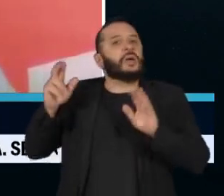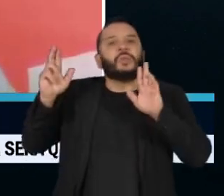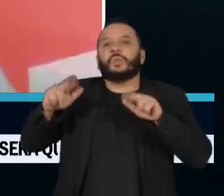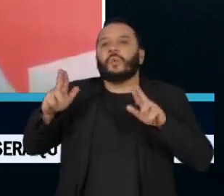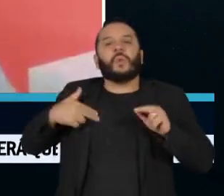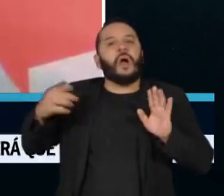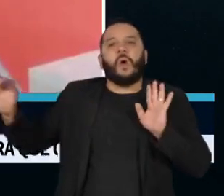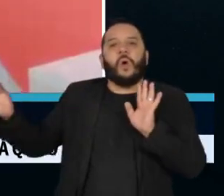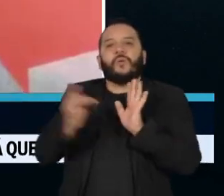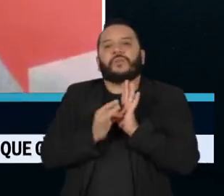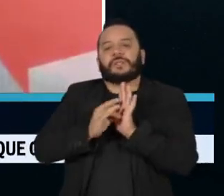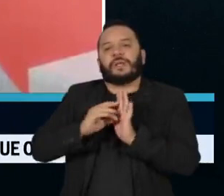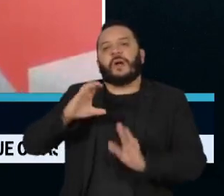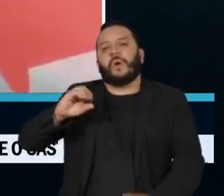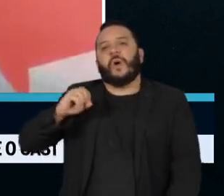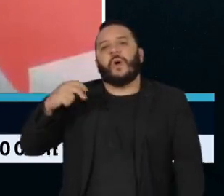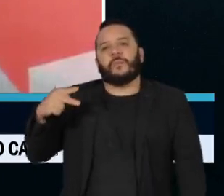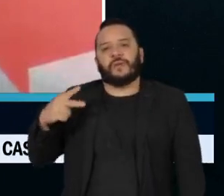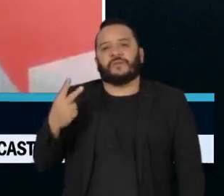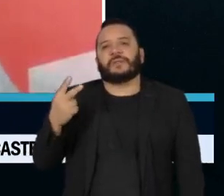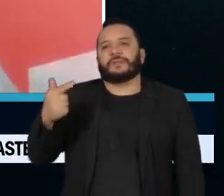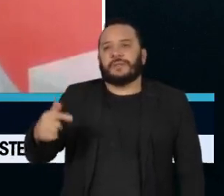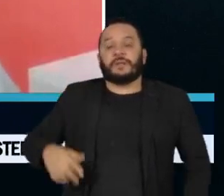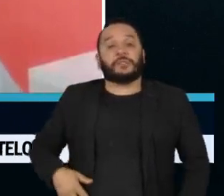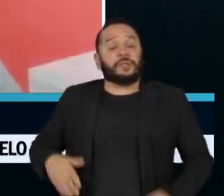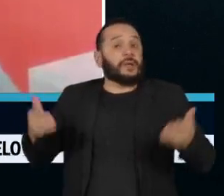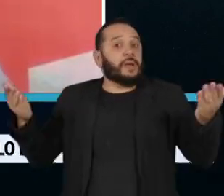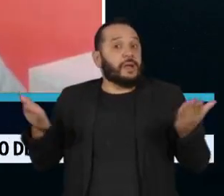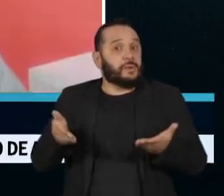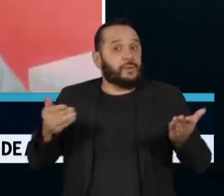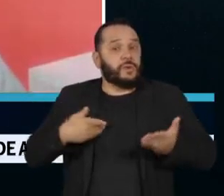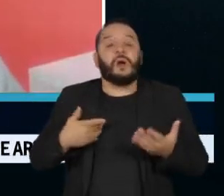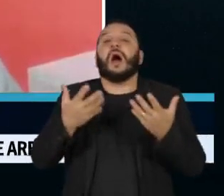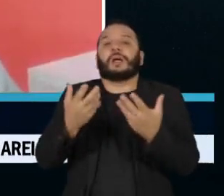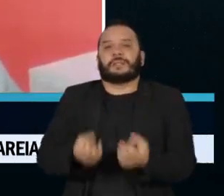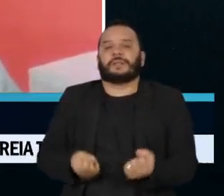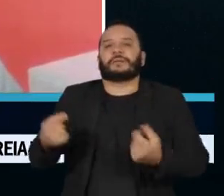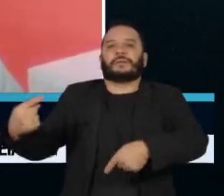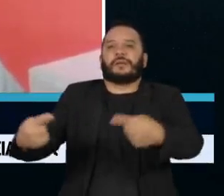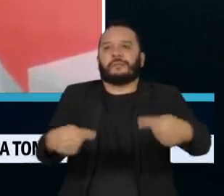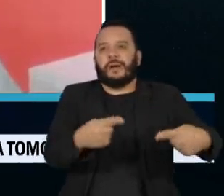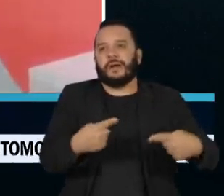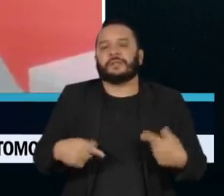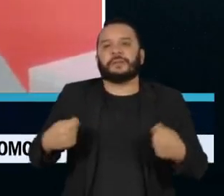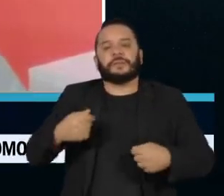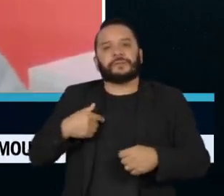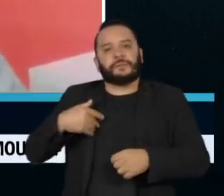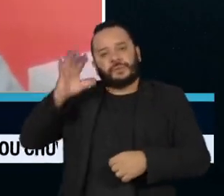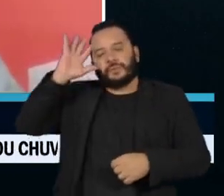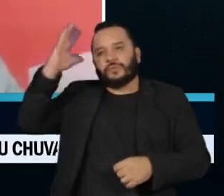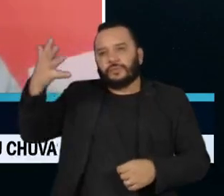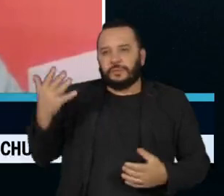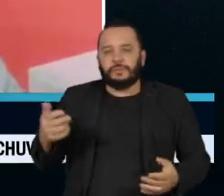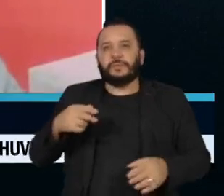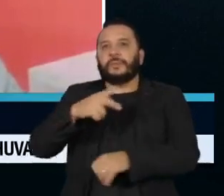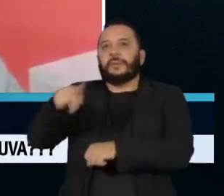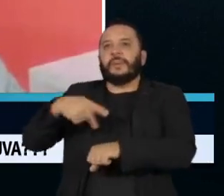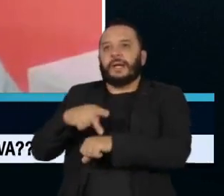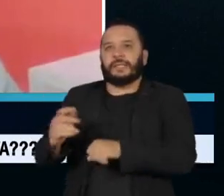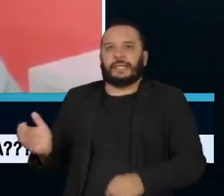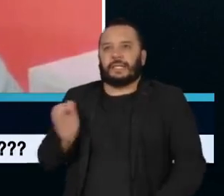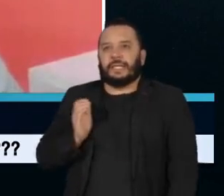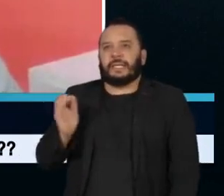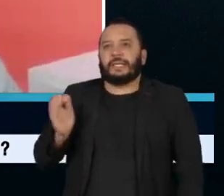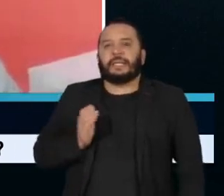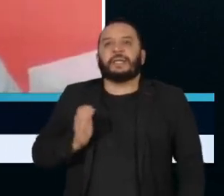da conferência e nessa conferência foi aceito fazer o debate. É preciso que tenha a solução, que os países ricos realmente